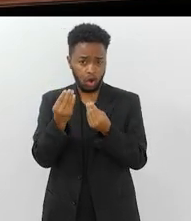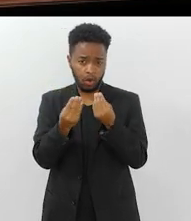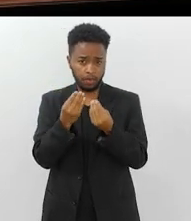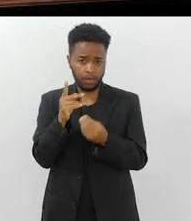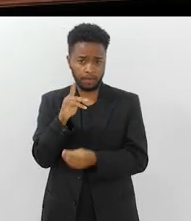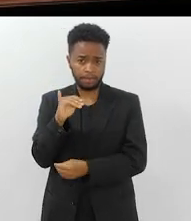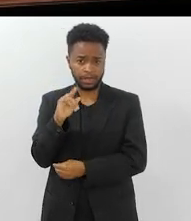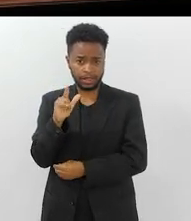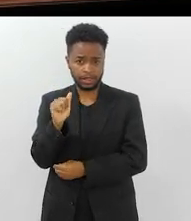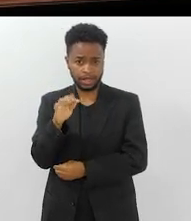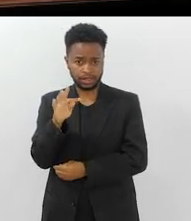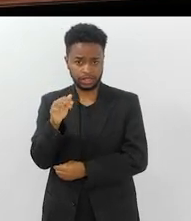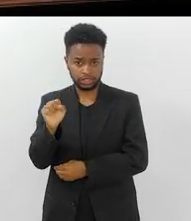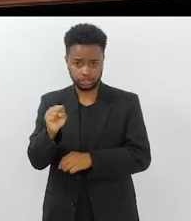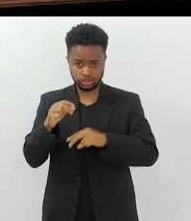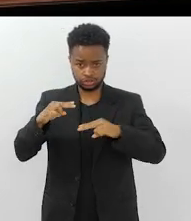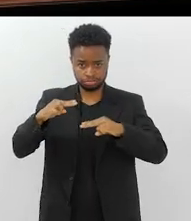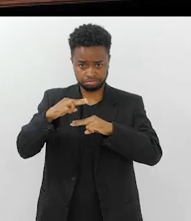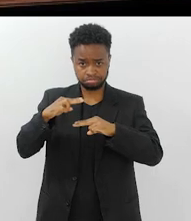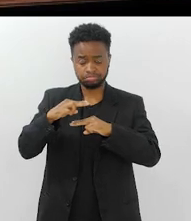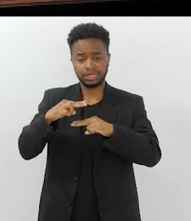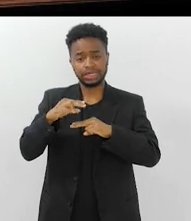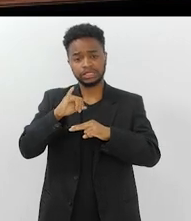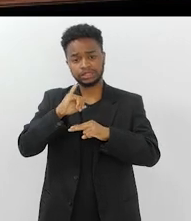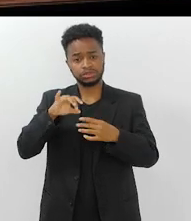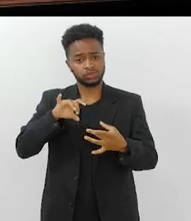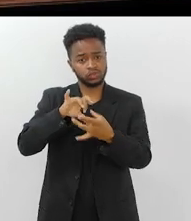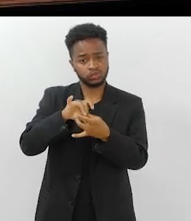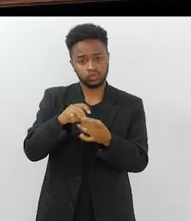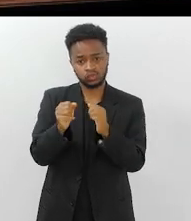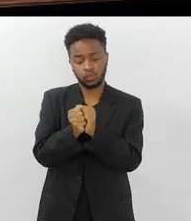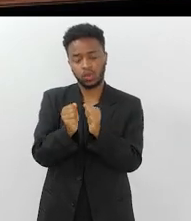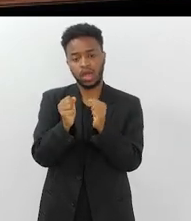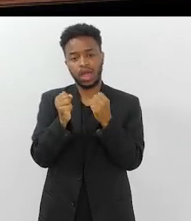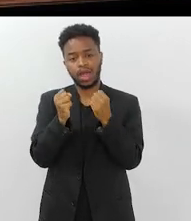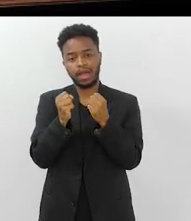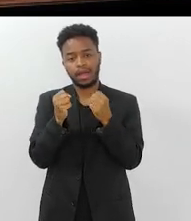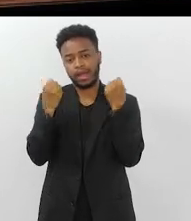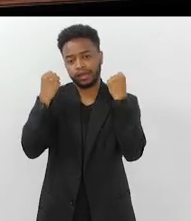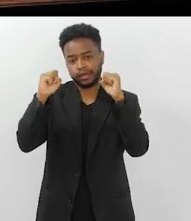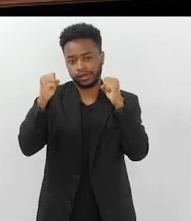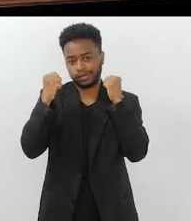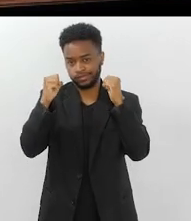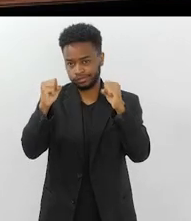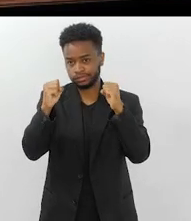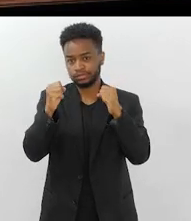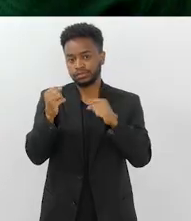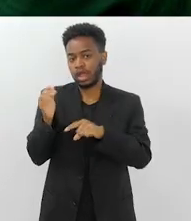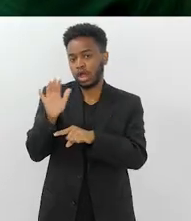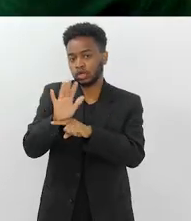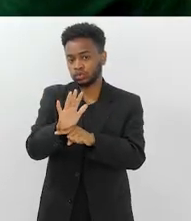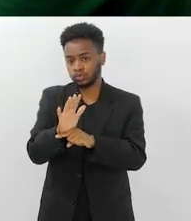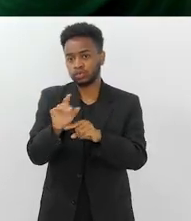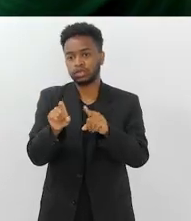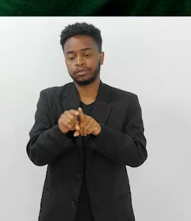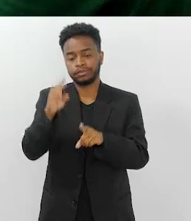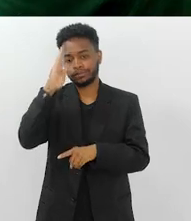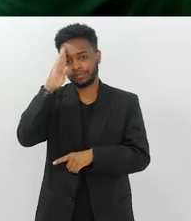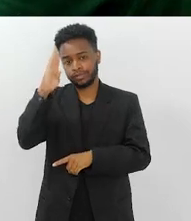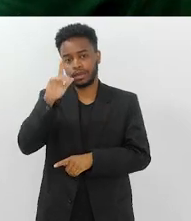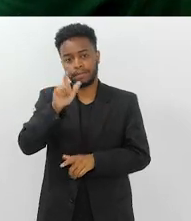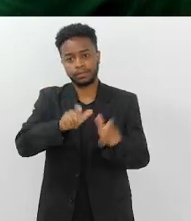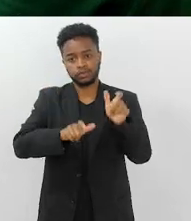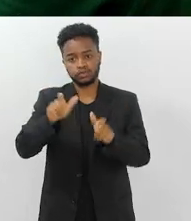também participa desse conjunto de atividades físicas que fazem bem, sobretudo, para